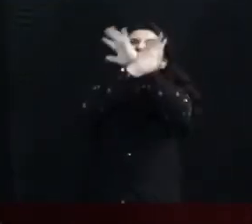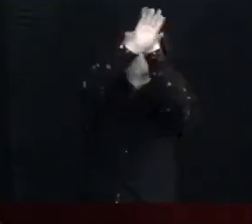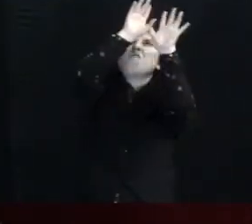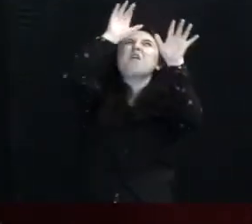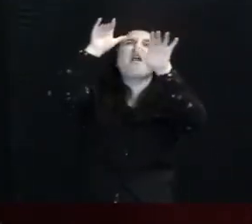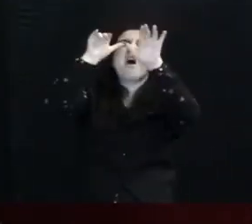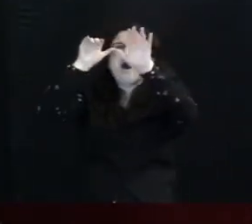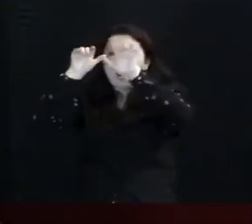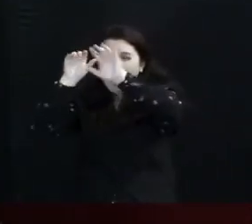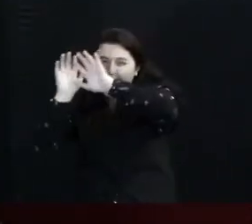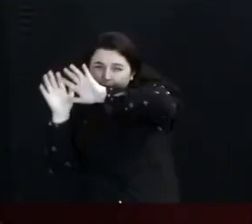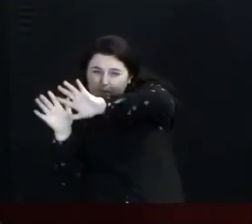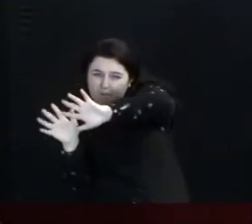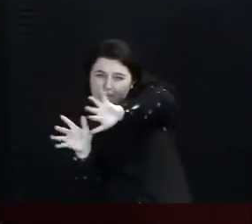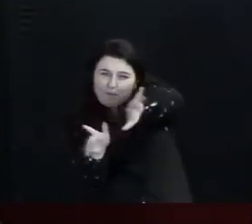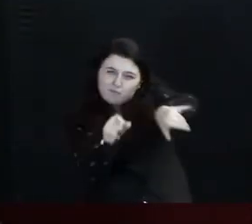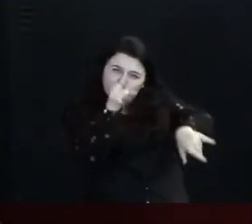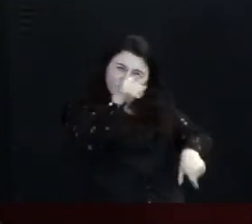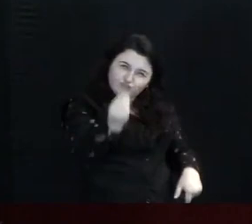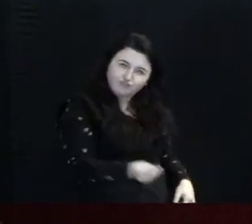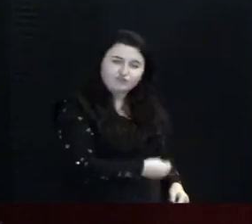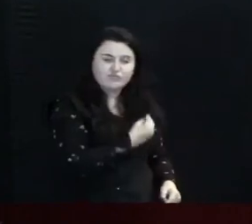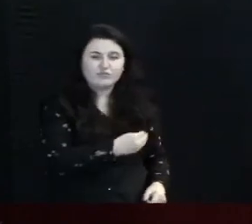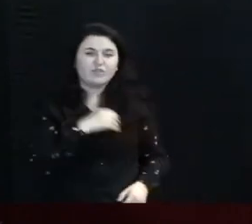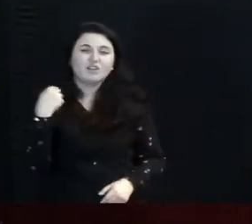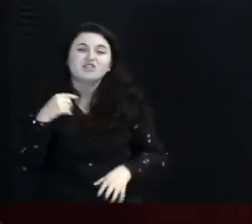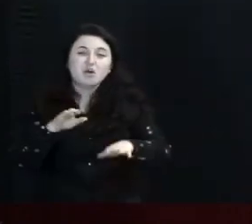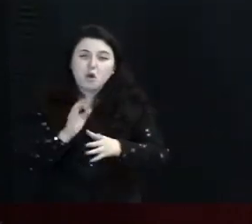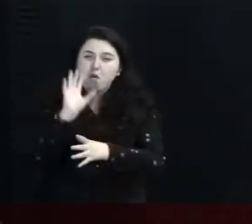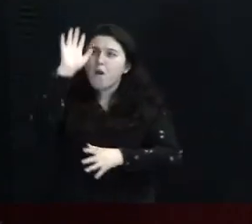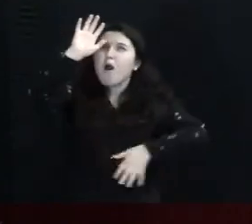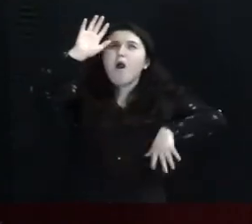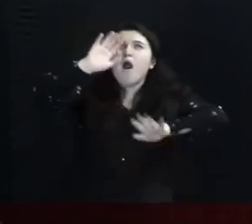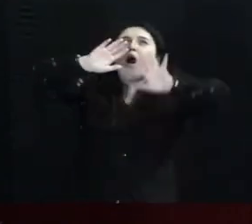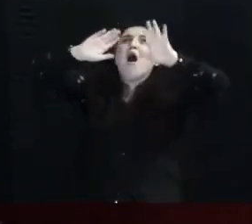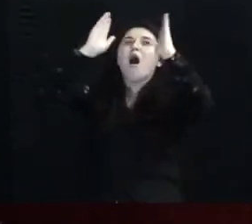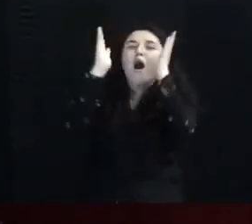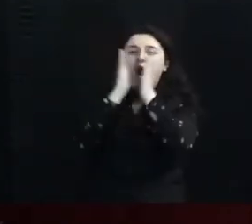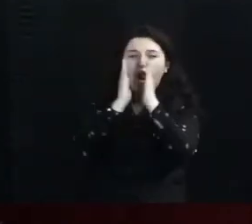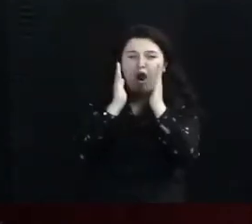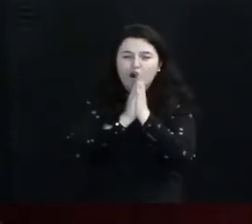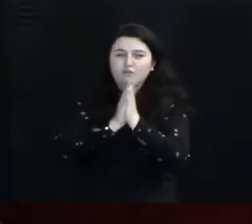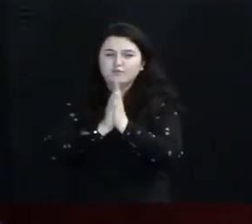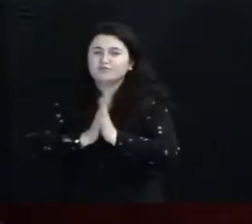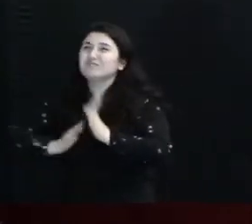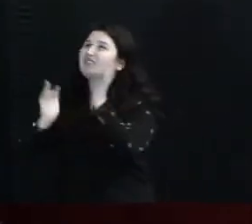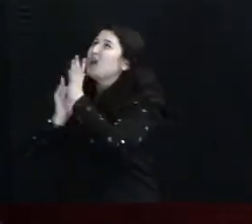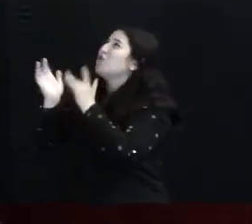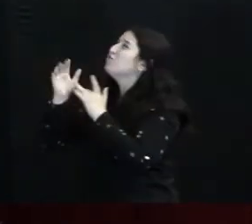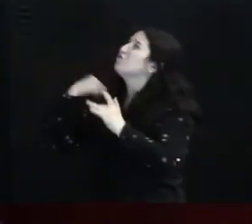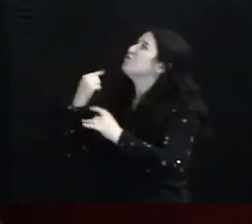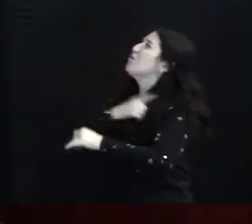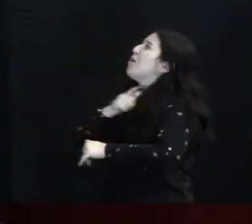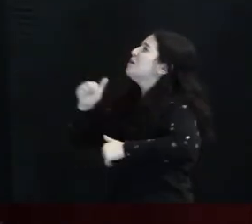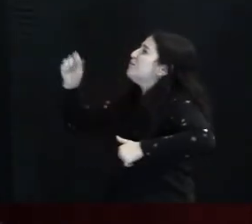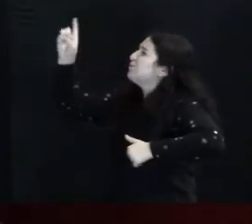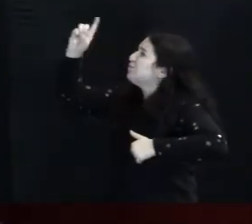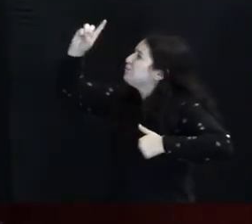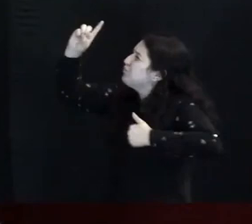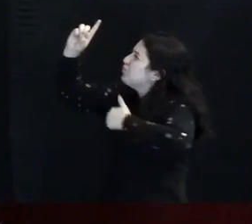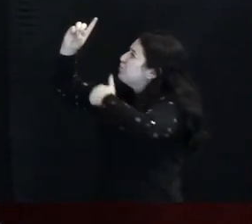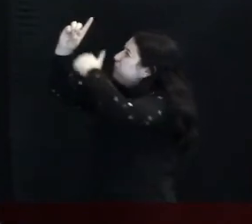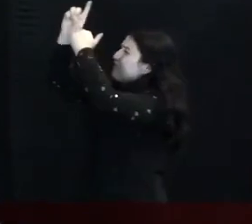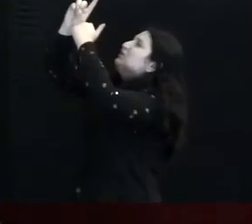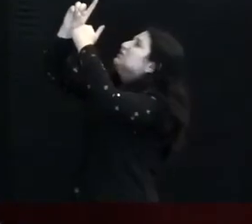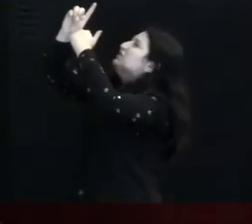as tuas mãos Vamos orar Para o todo poderoso Jesus Nos aproximamos De ti Essa noite E